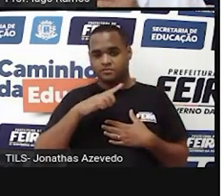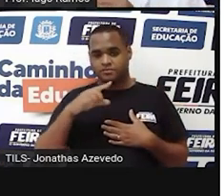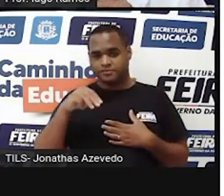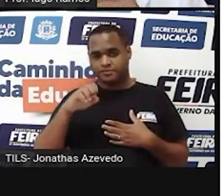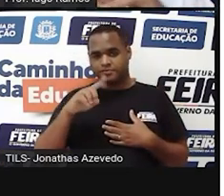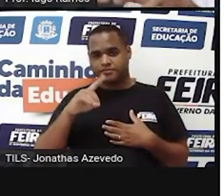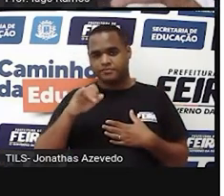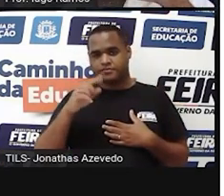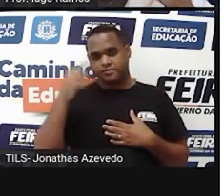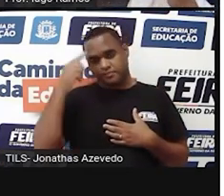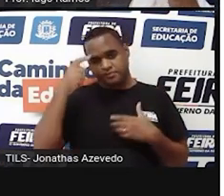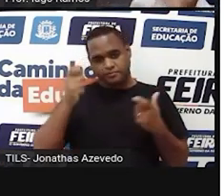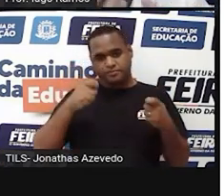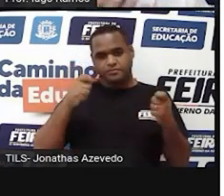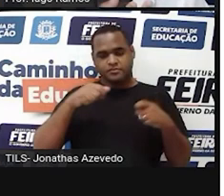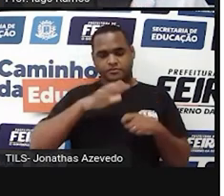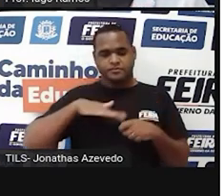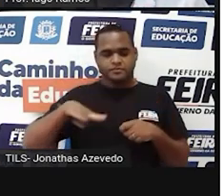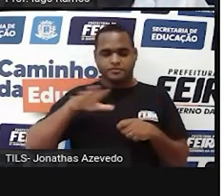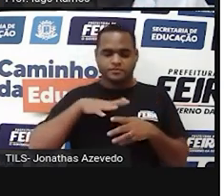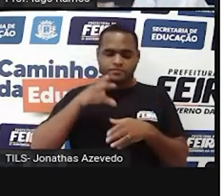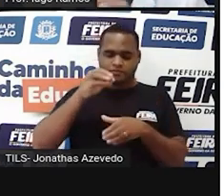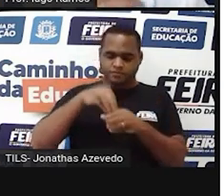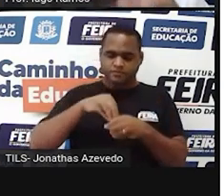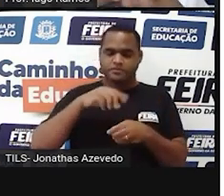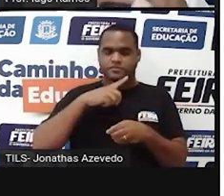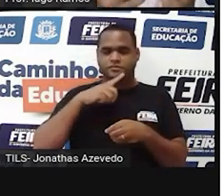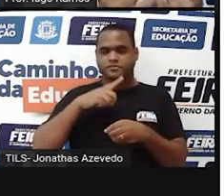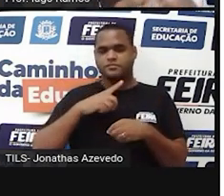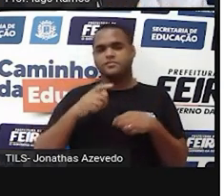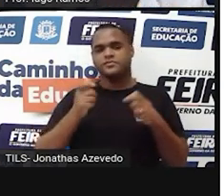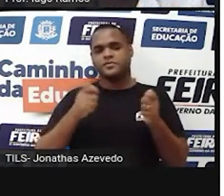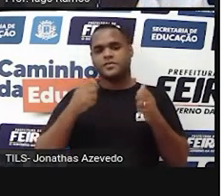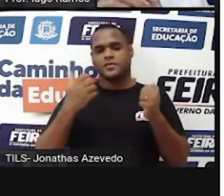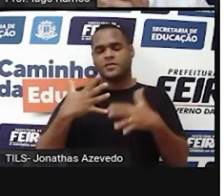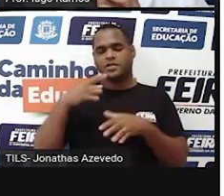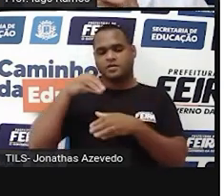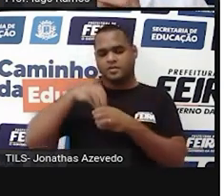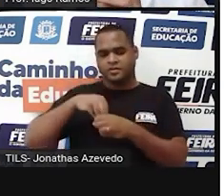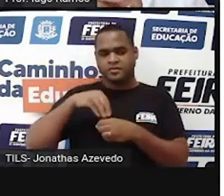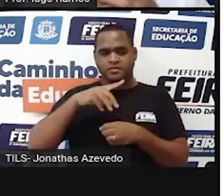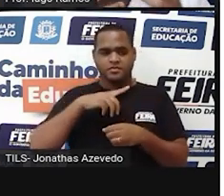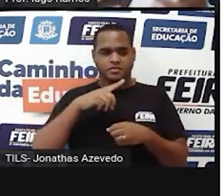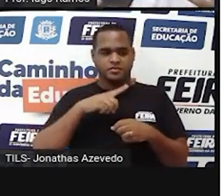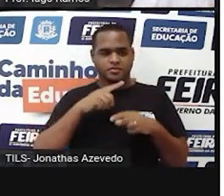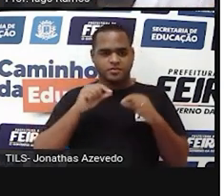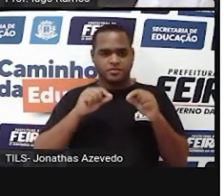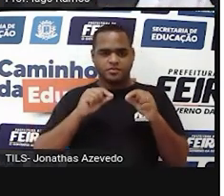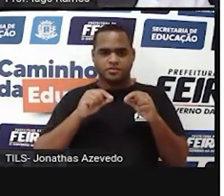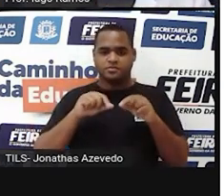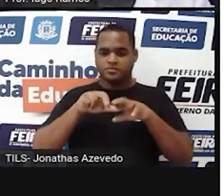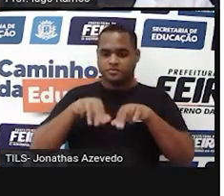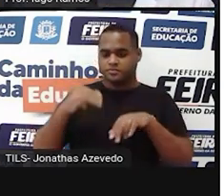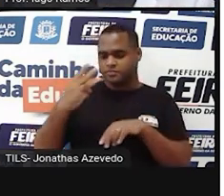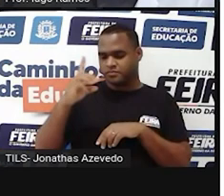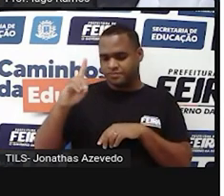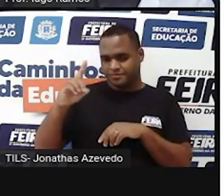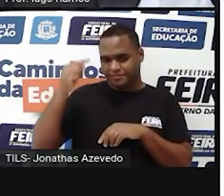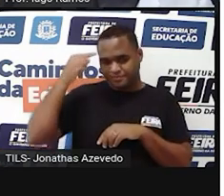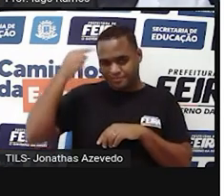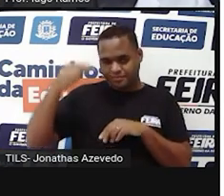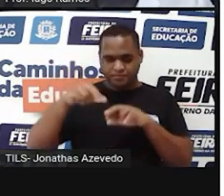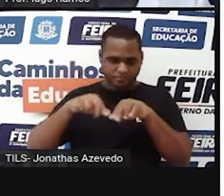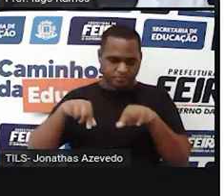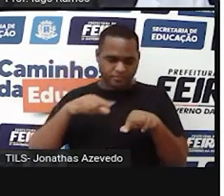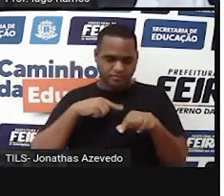para calcular espaço interno, espaço de dentro de coisas tridimensionais, coisas que